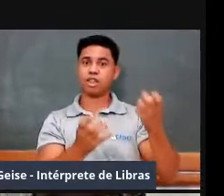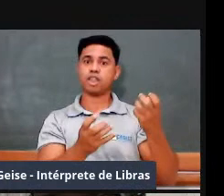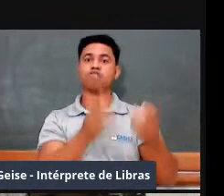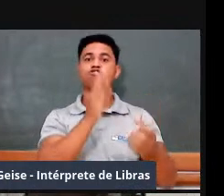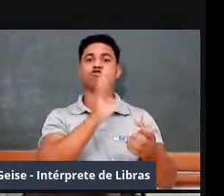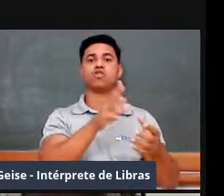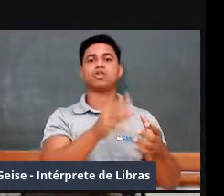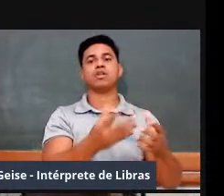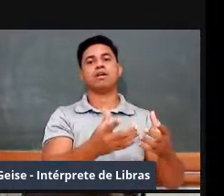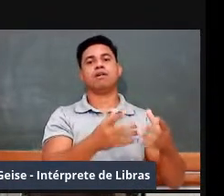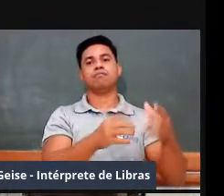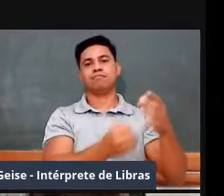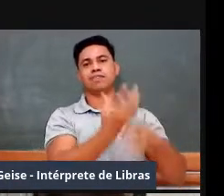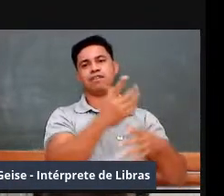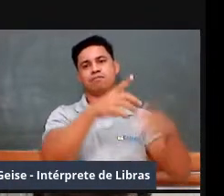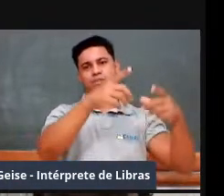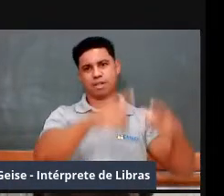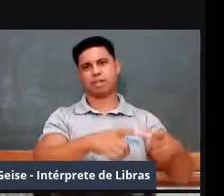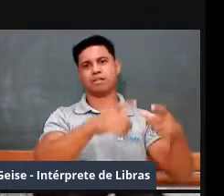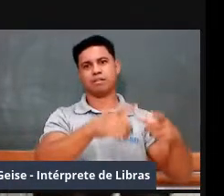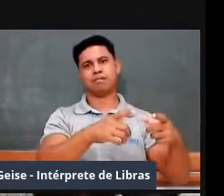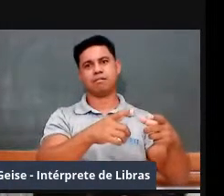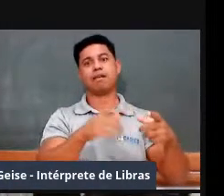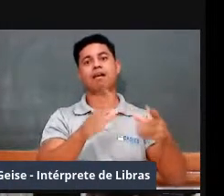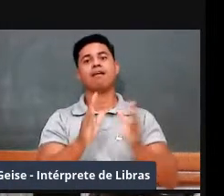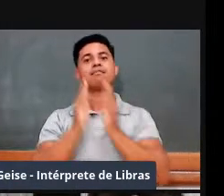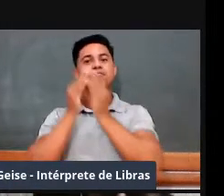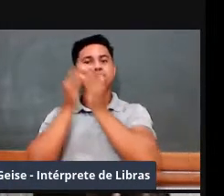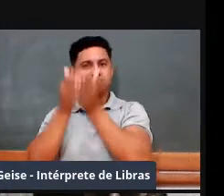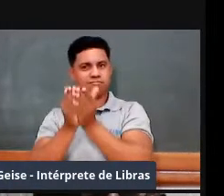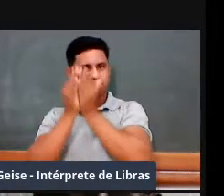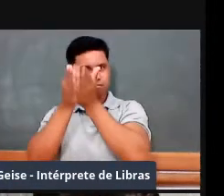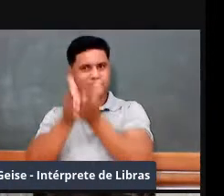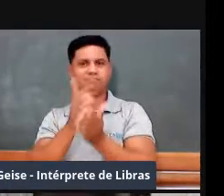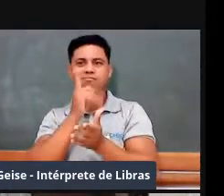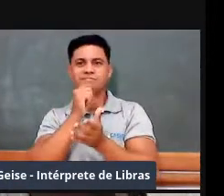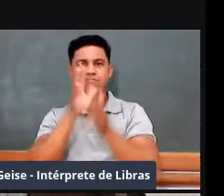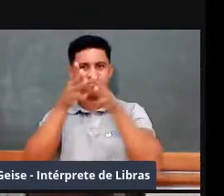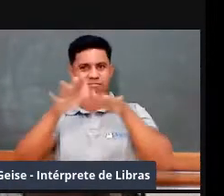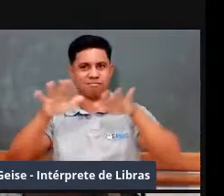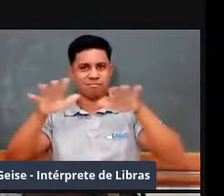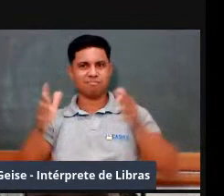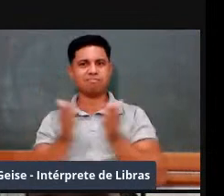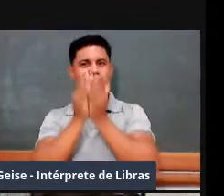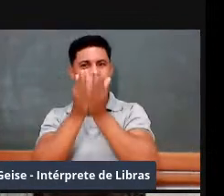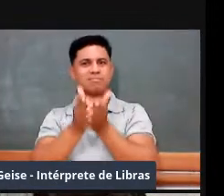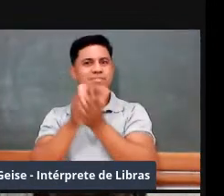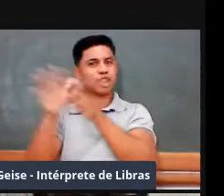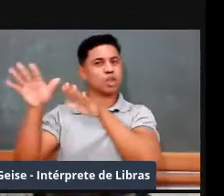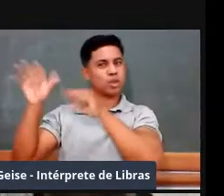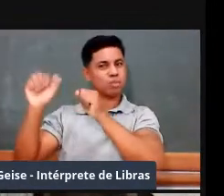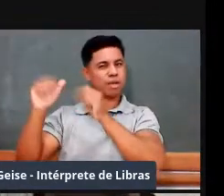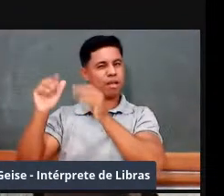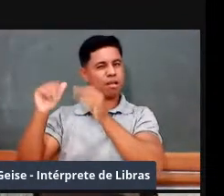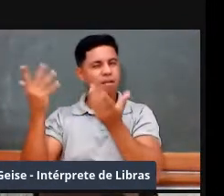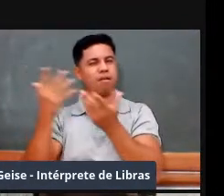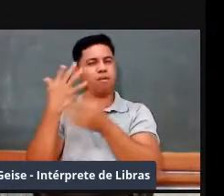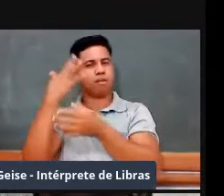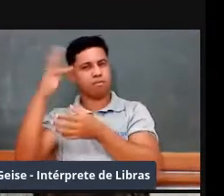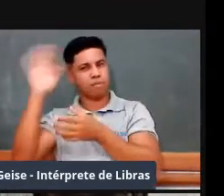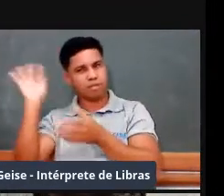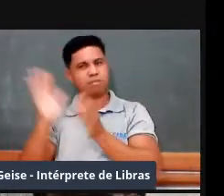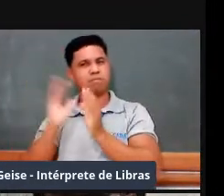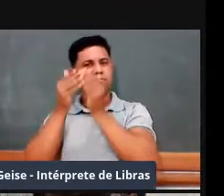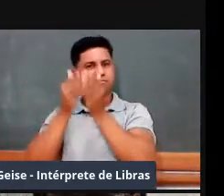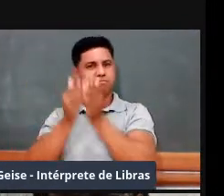aqueles que vinham pelo mar, não é? Eram europeus também, eram os holandeses, os espanhóis, os franceses, não é?